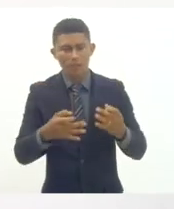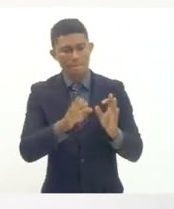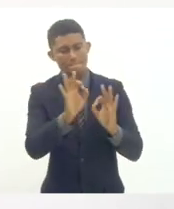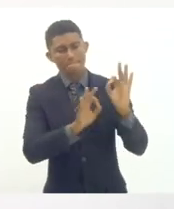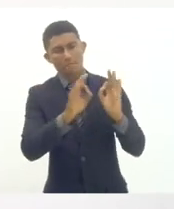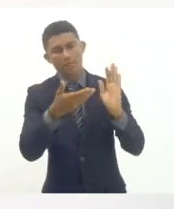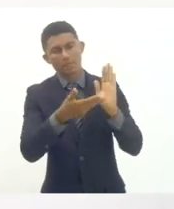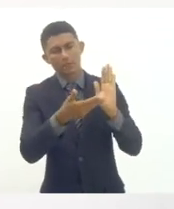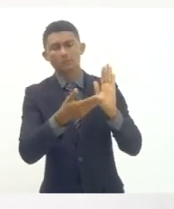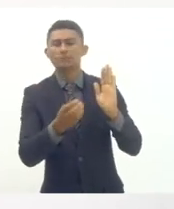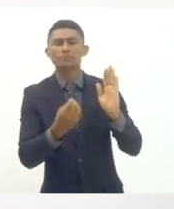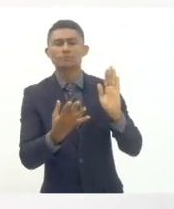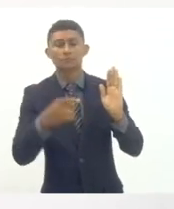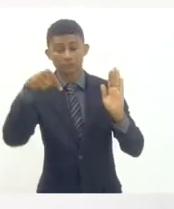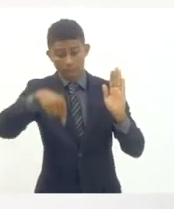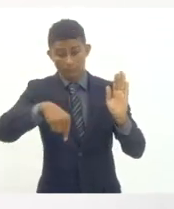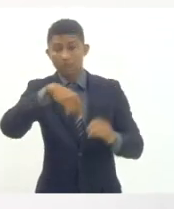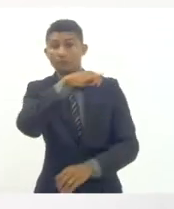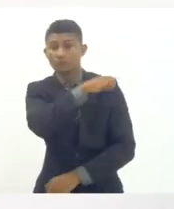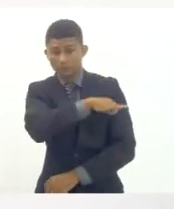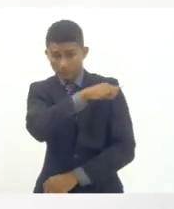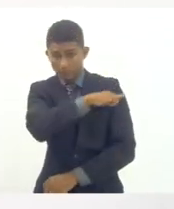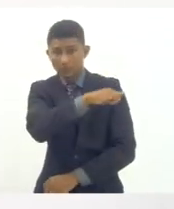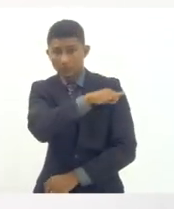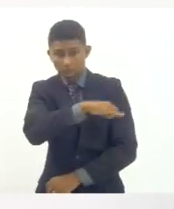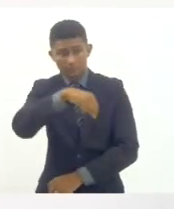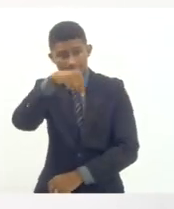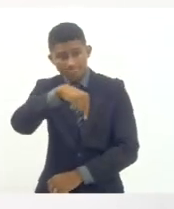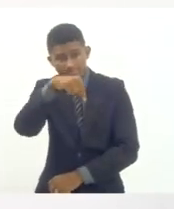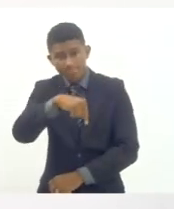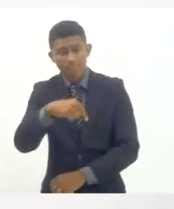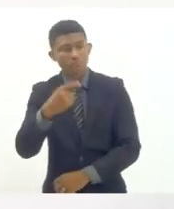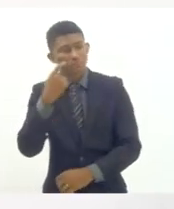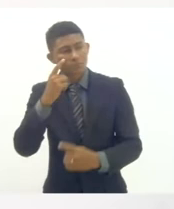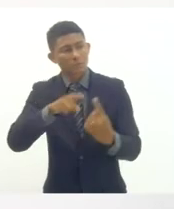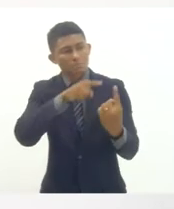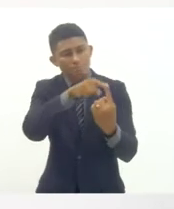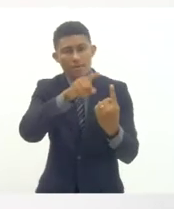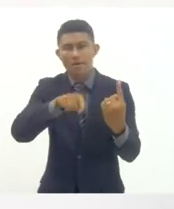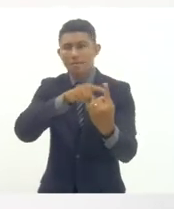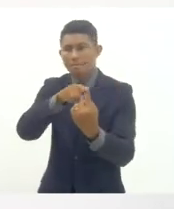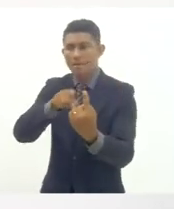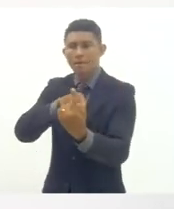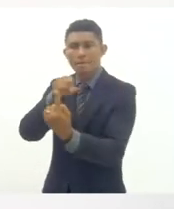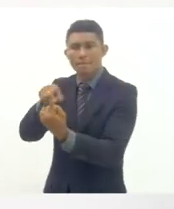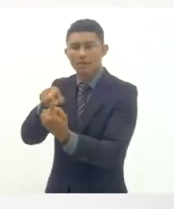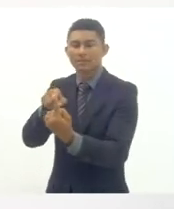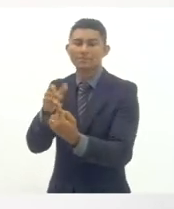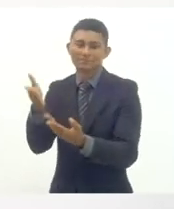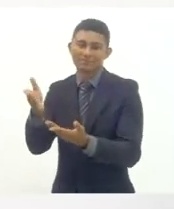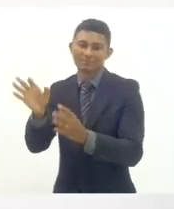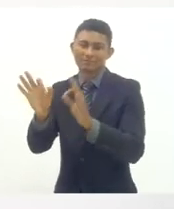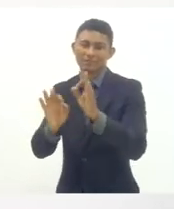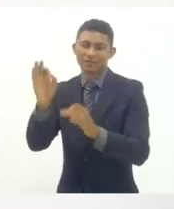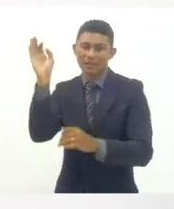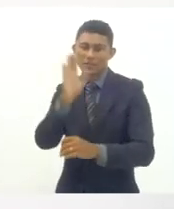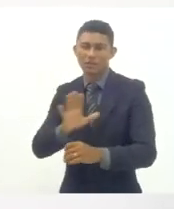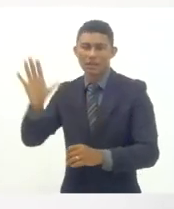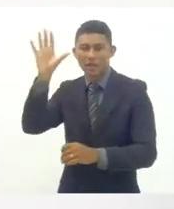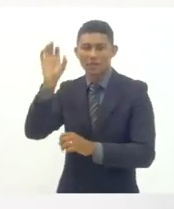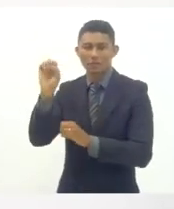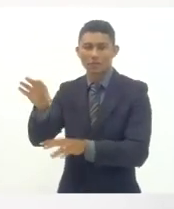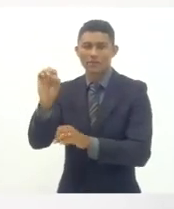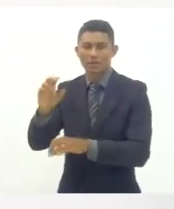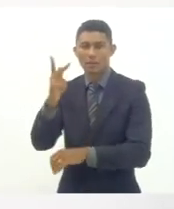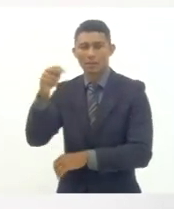traga para o Rio de Janeiro para as nossas especificidades metas e questões que estão colocadas no nosso plano nacional de educação mas que a gente consiga